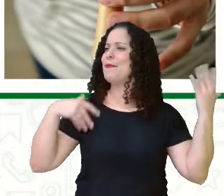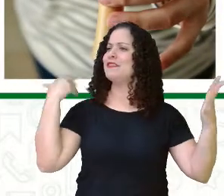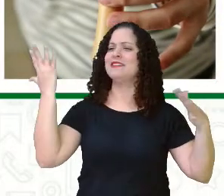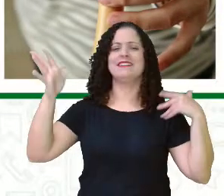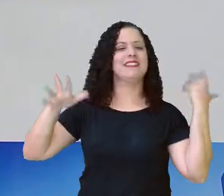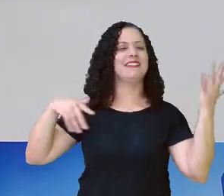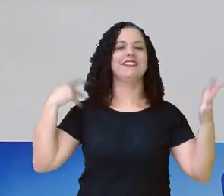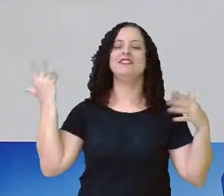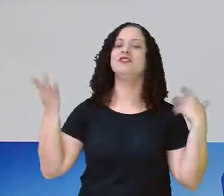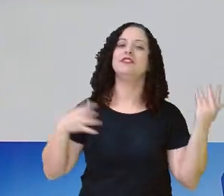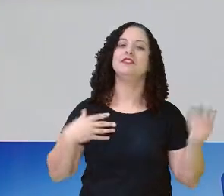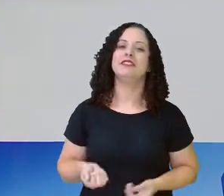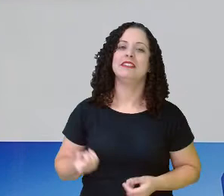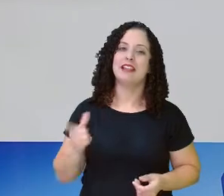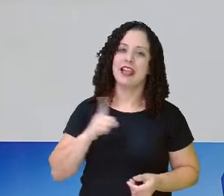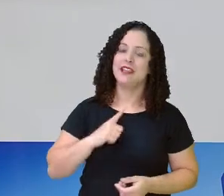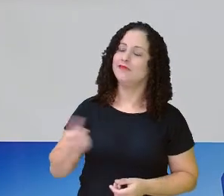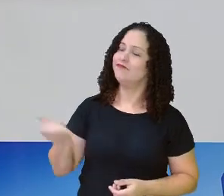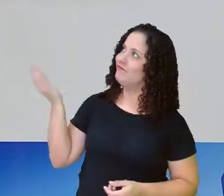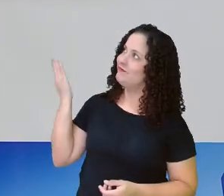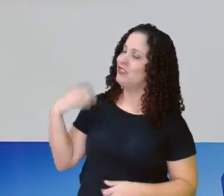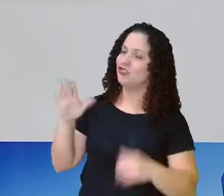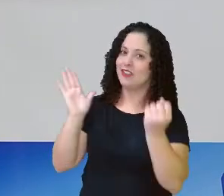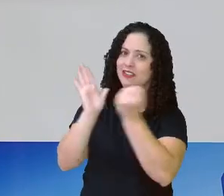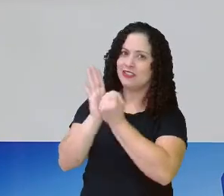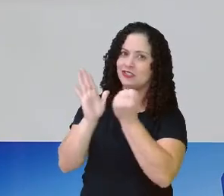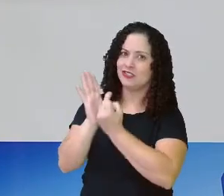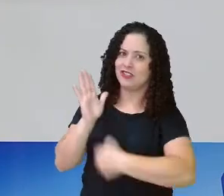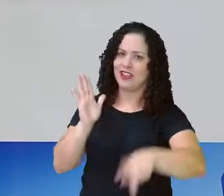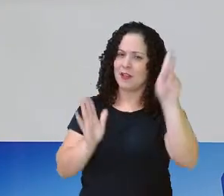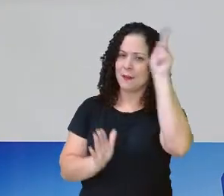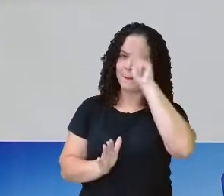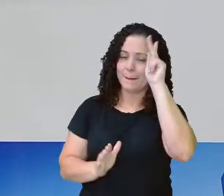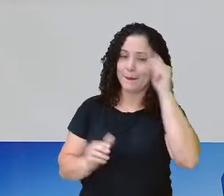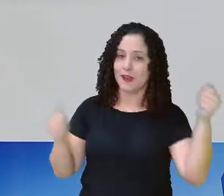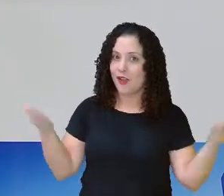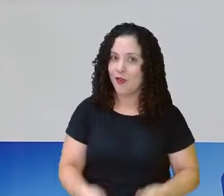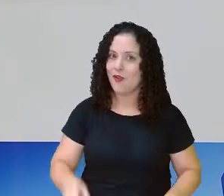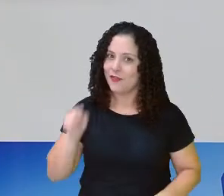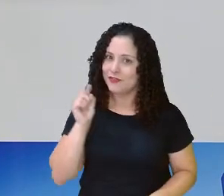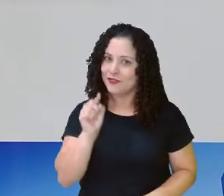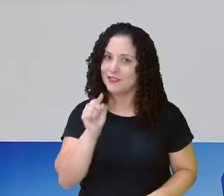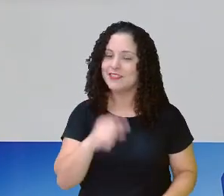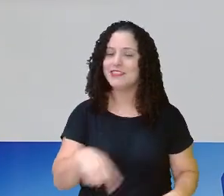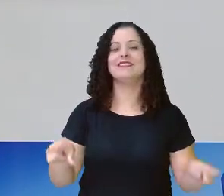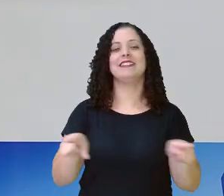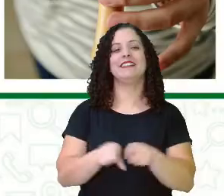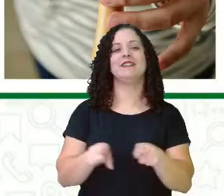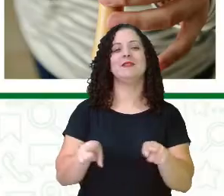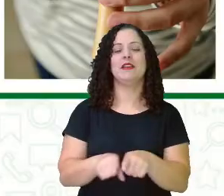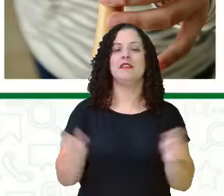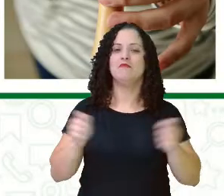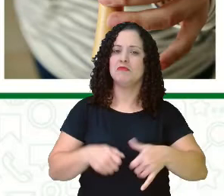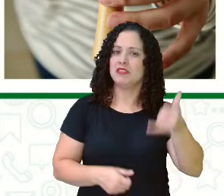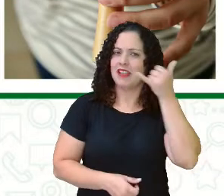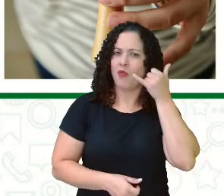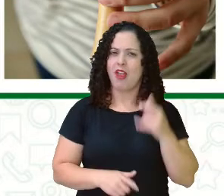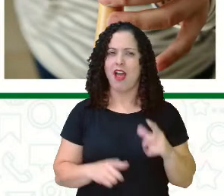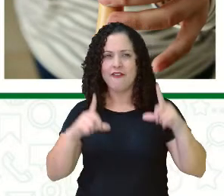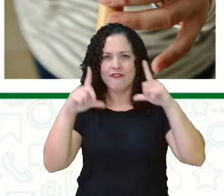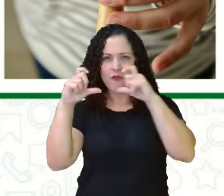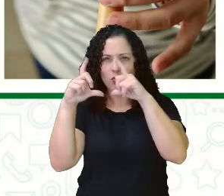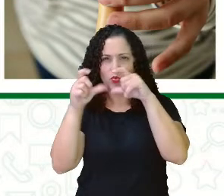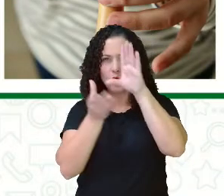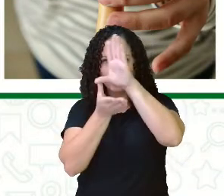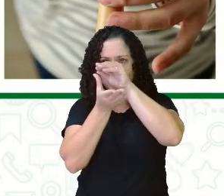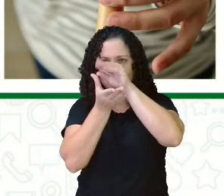gente falar nesses registros, é falar que agora, nesse momento, você também está fazendo um registro. Você pode estar com o seu celular tirando uma foto,